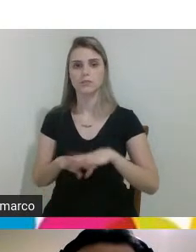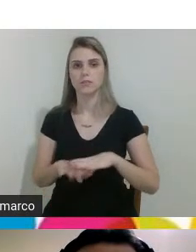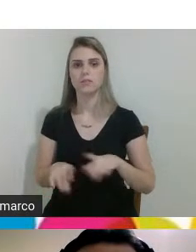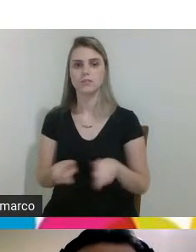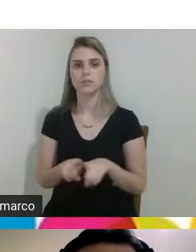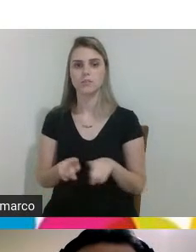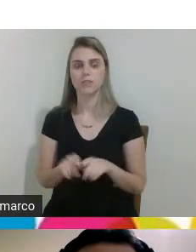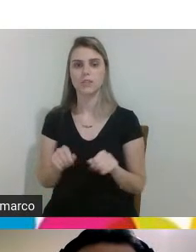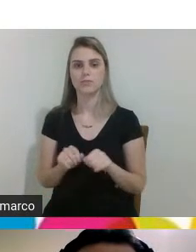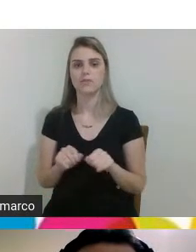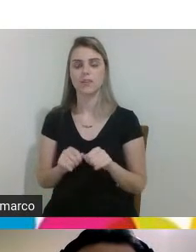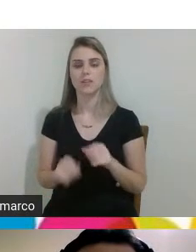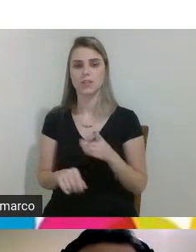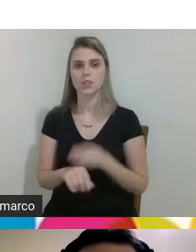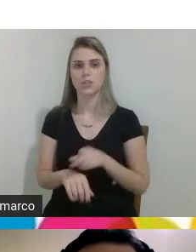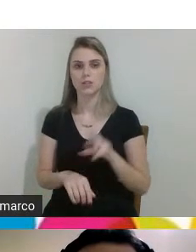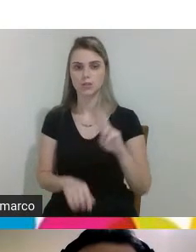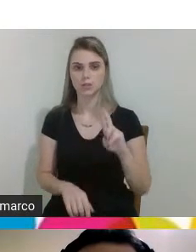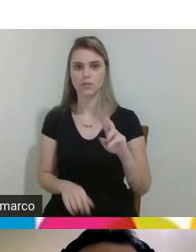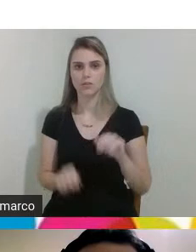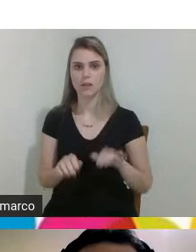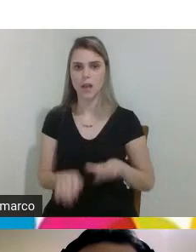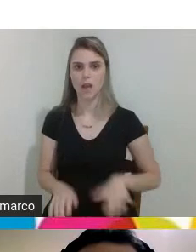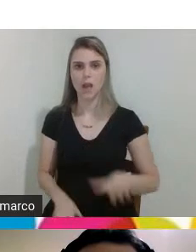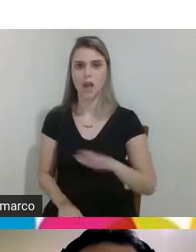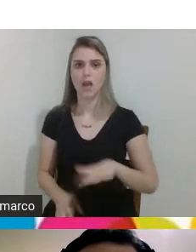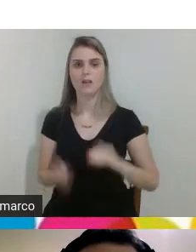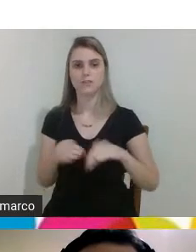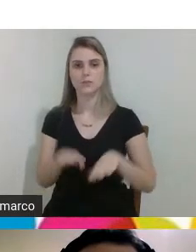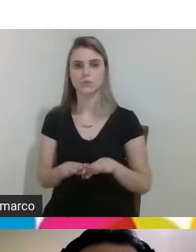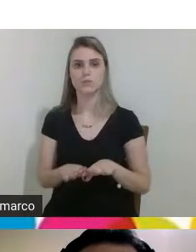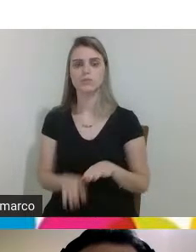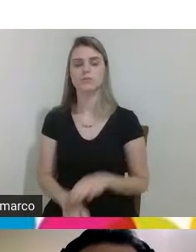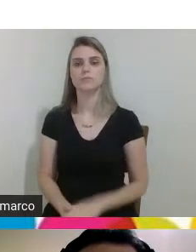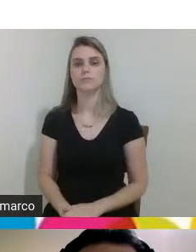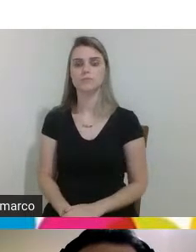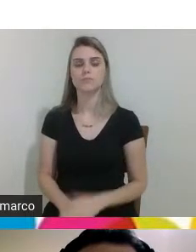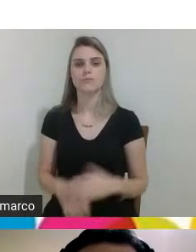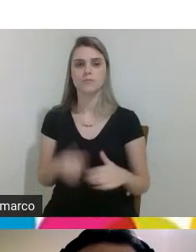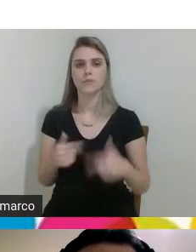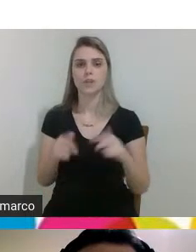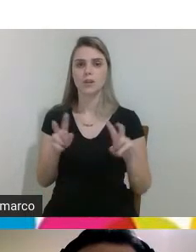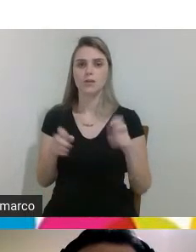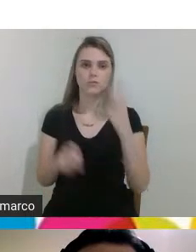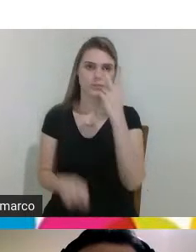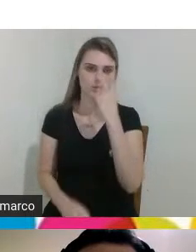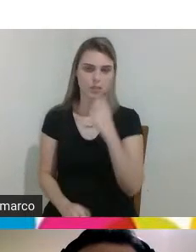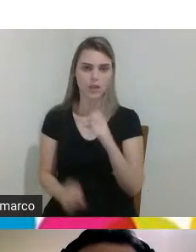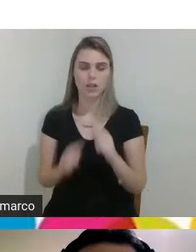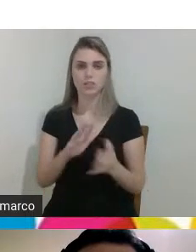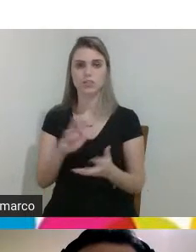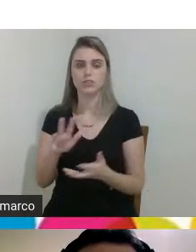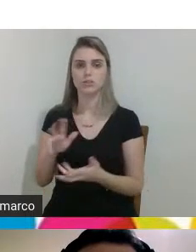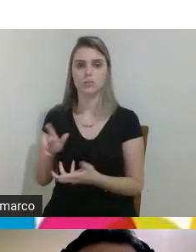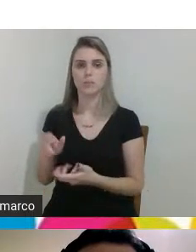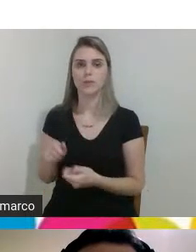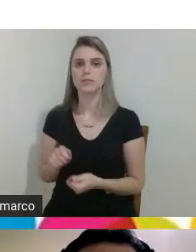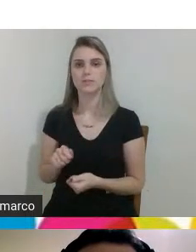tese de doutorado dela na área de inclusão né ela trabalhou sobre o cego a geometria plana e um desafio